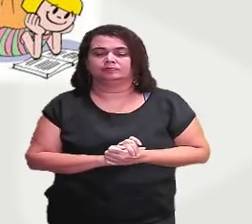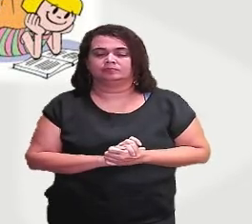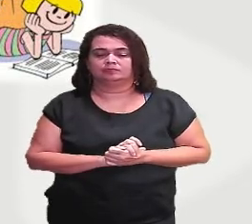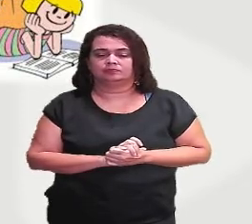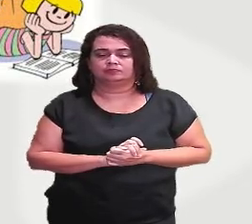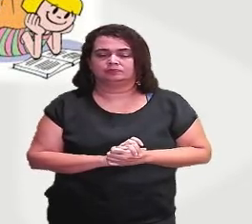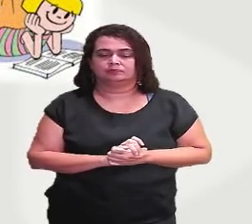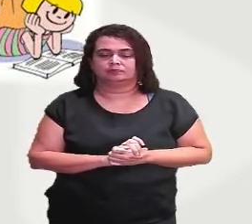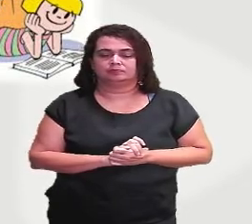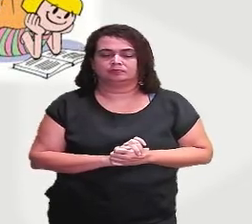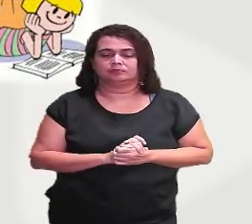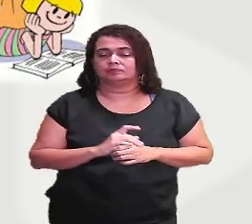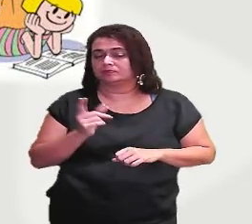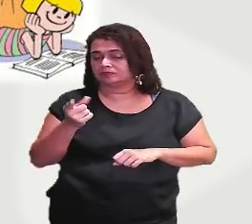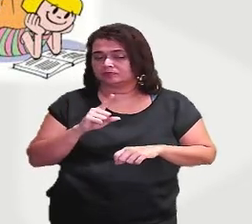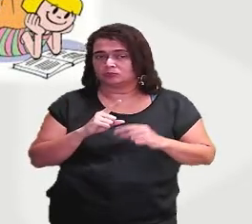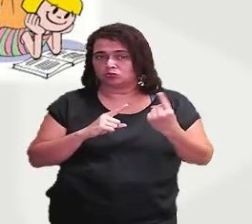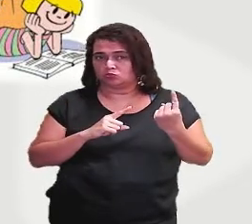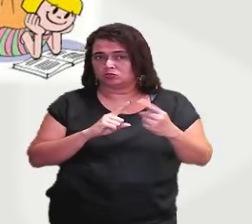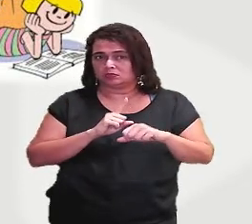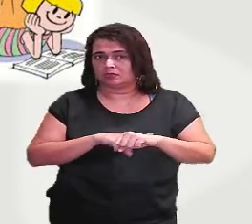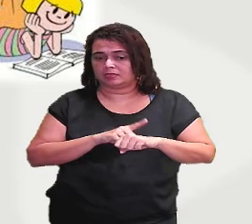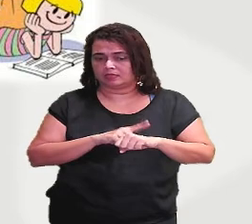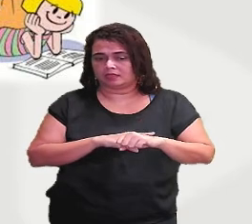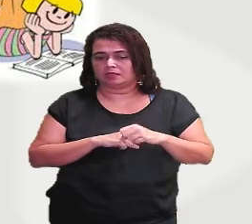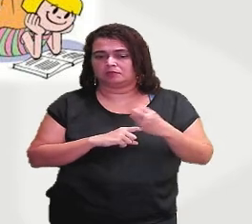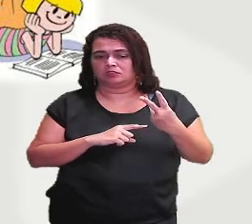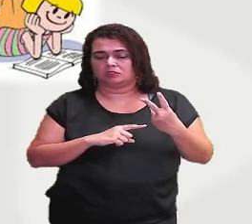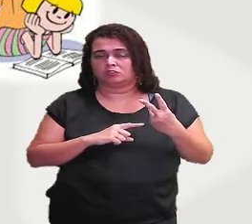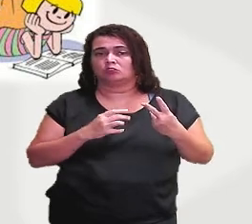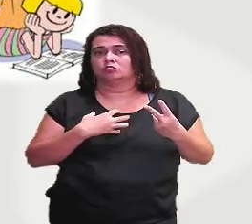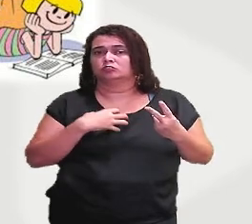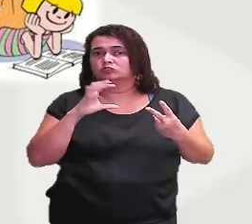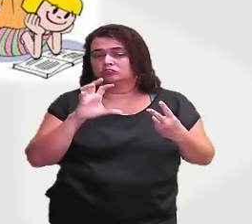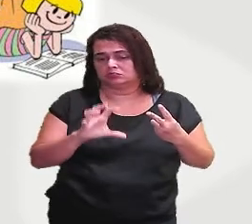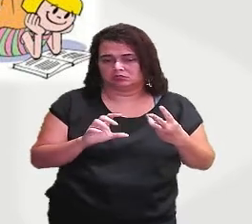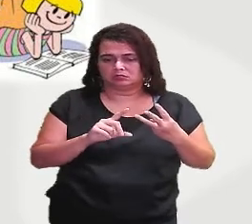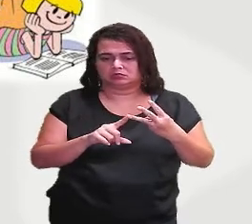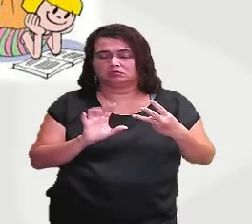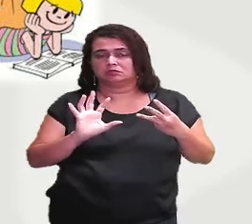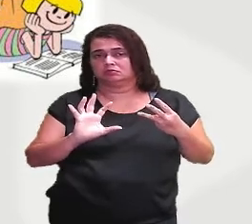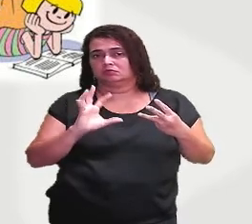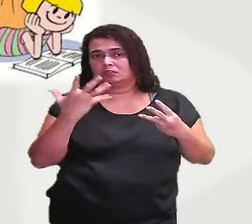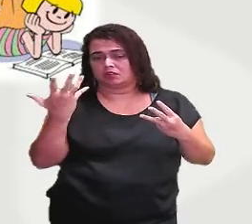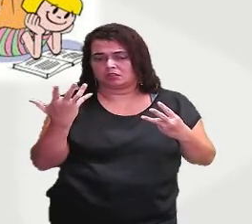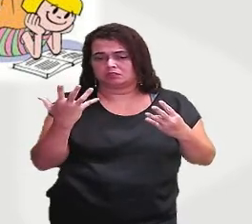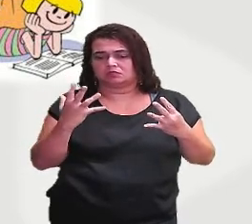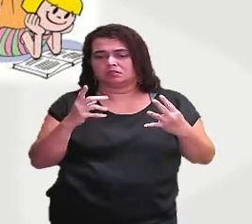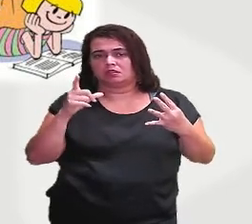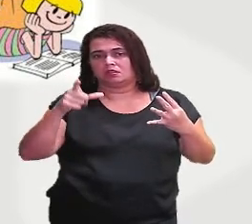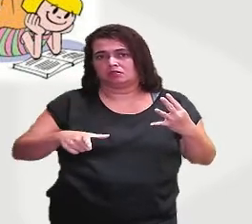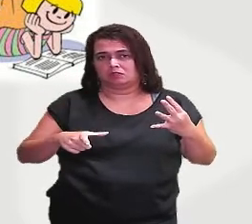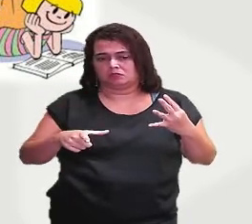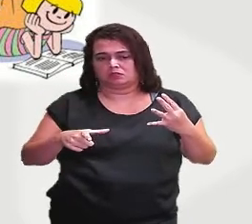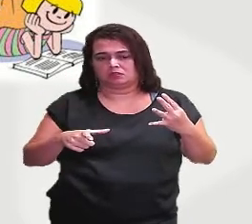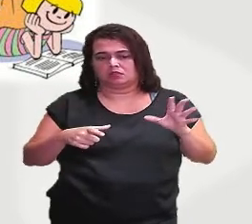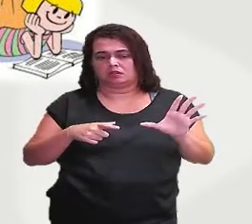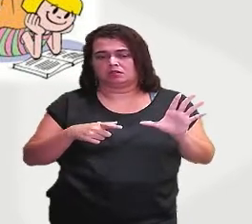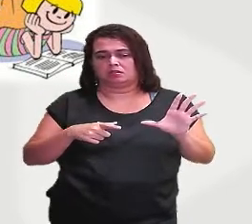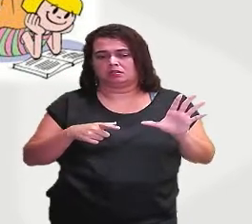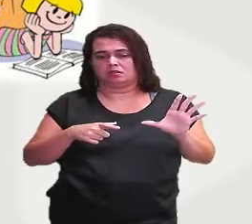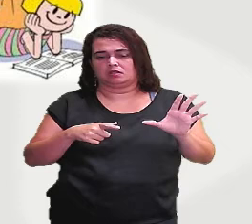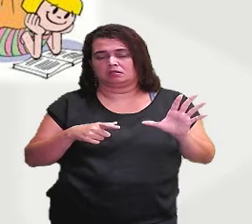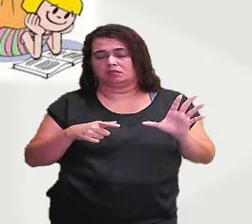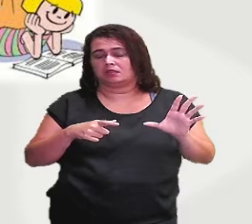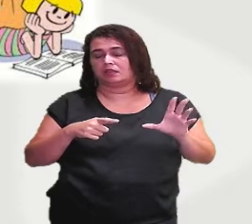É... Tempo, modo, causa, lugar, meio